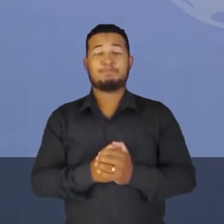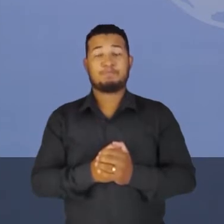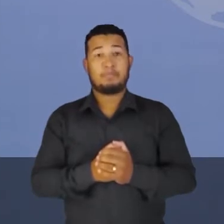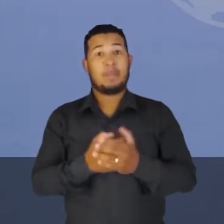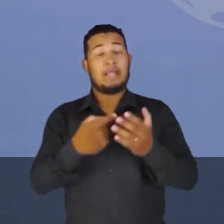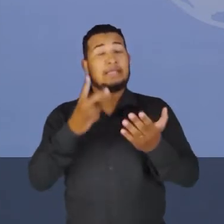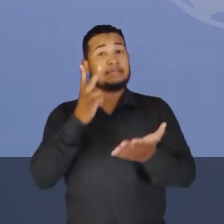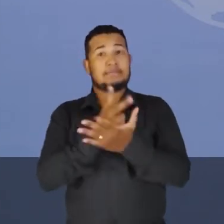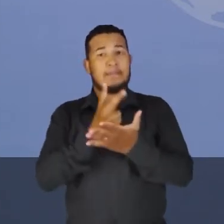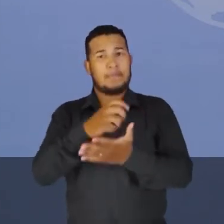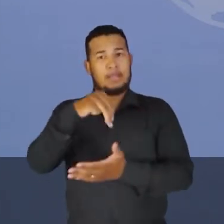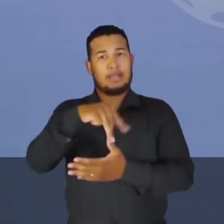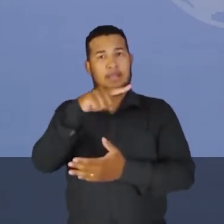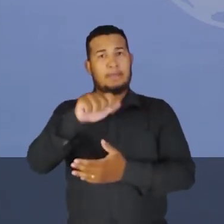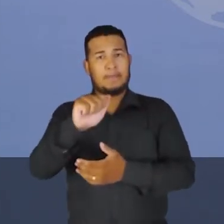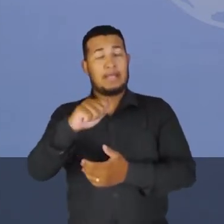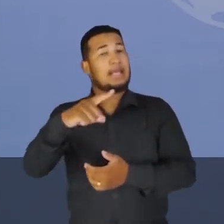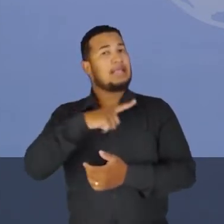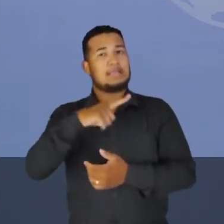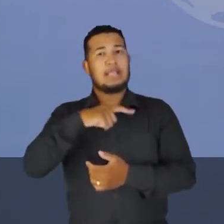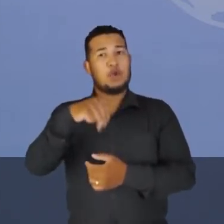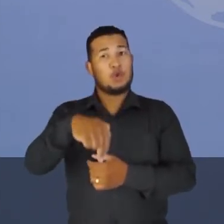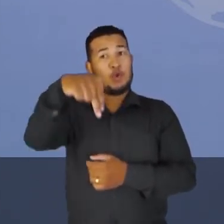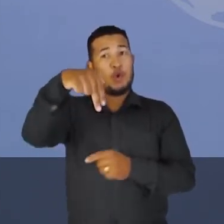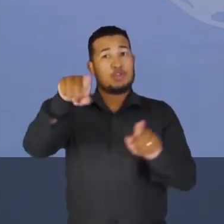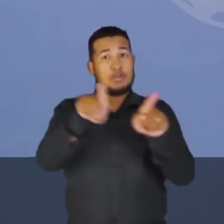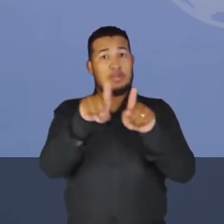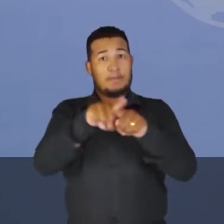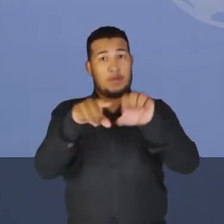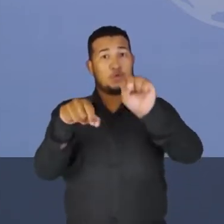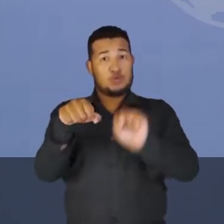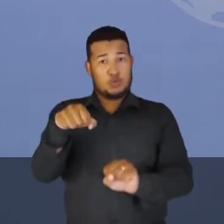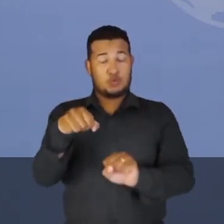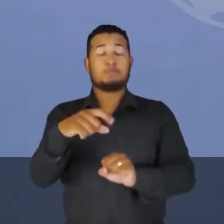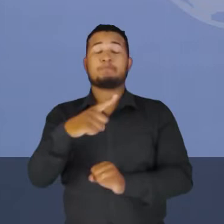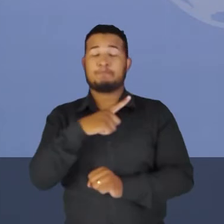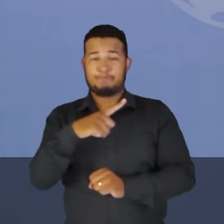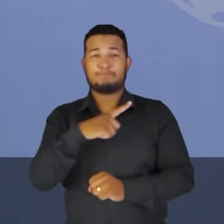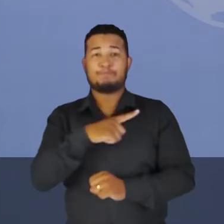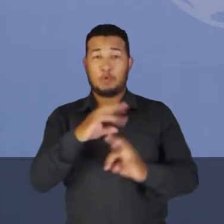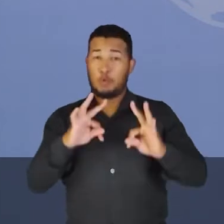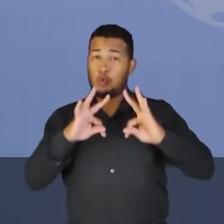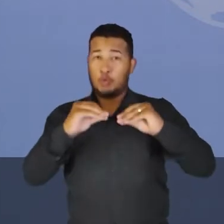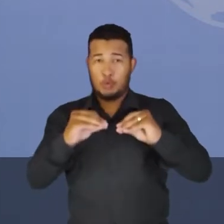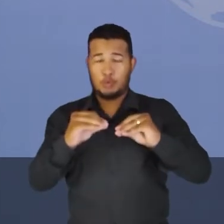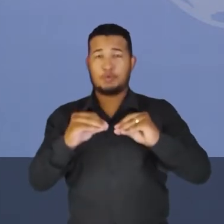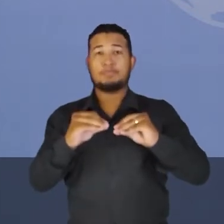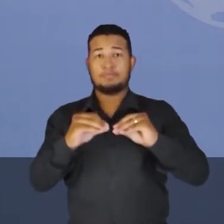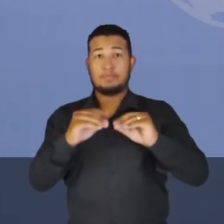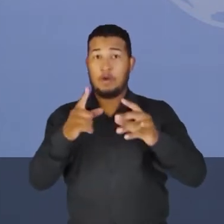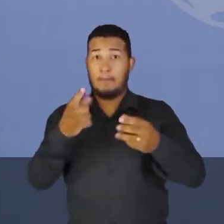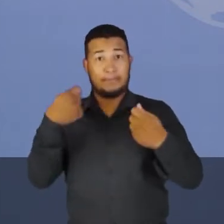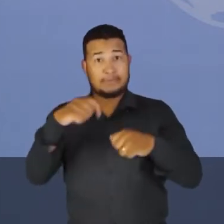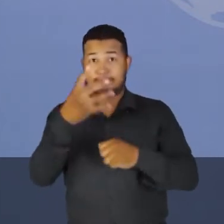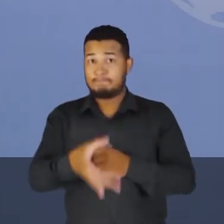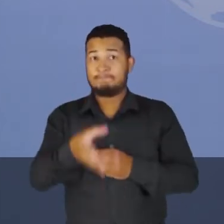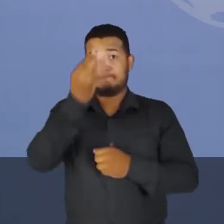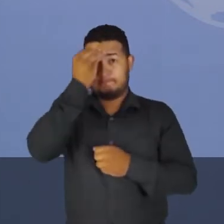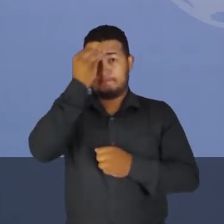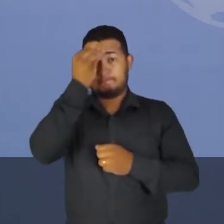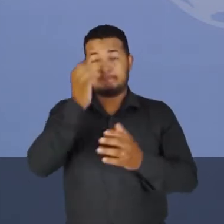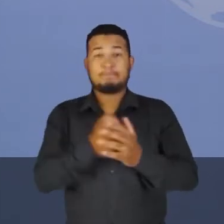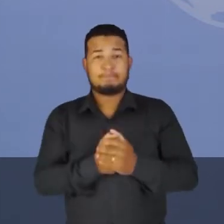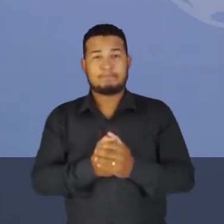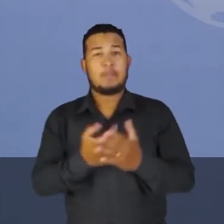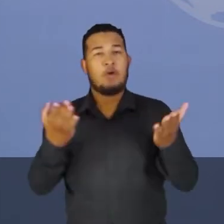Todo imã tem um polo norte e todo imã tem um polo sul. Tenha isso no seu coração. Vamos